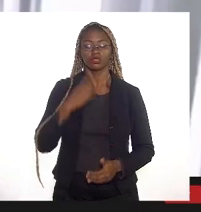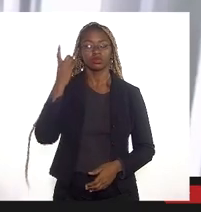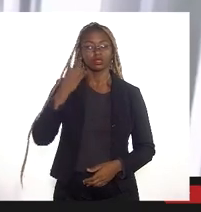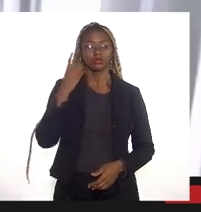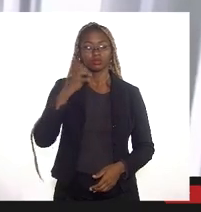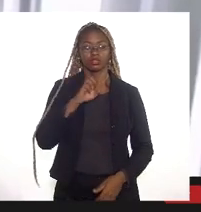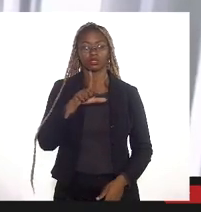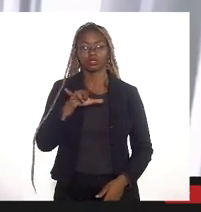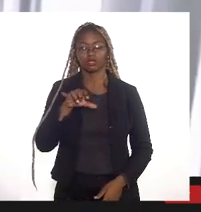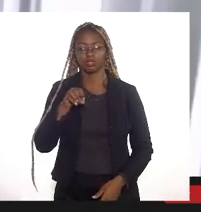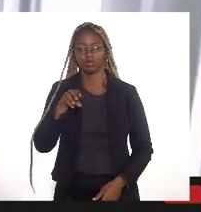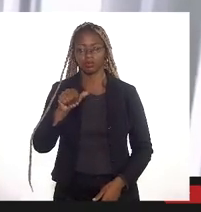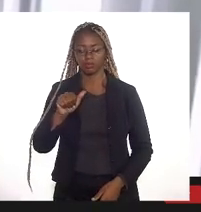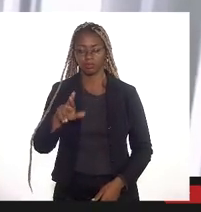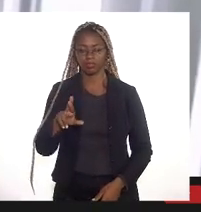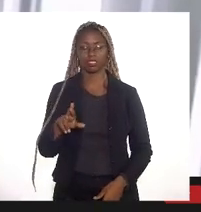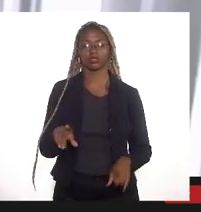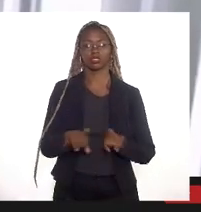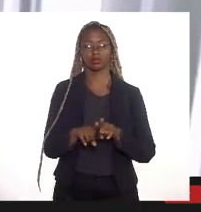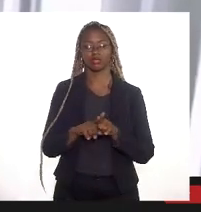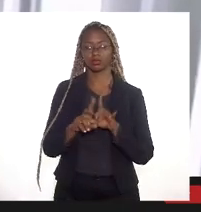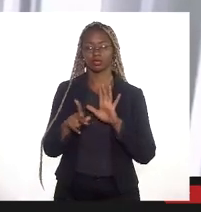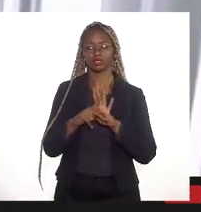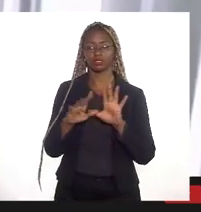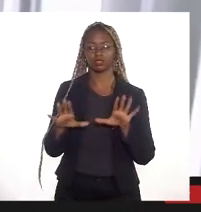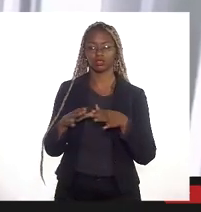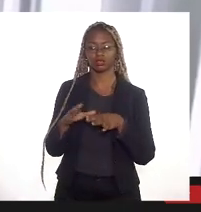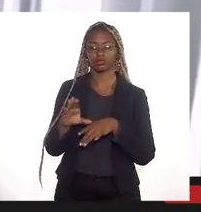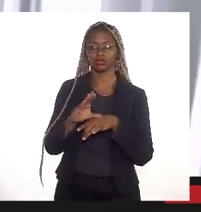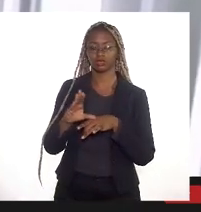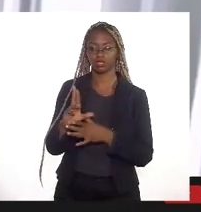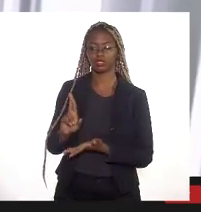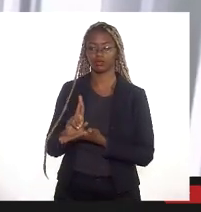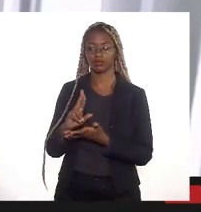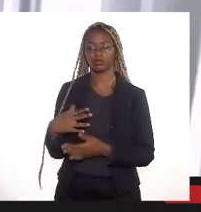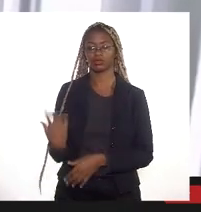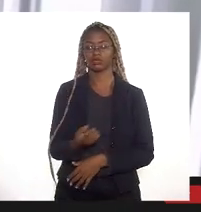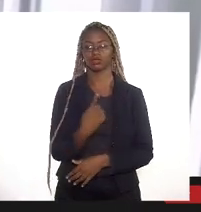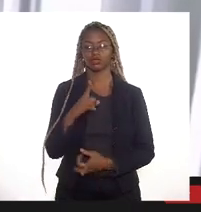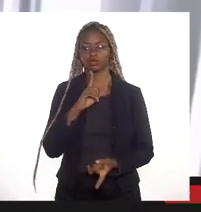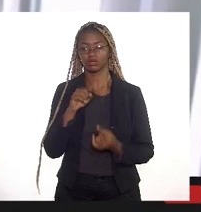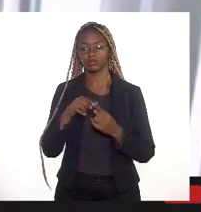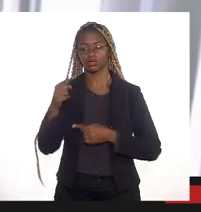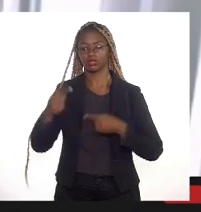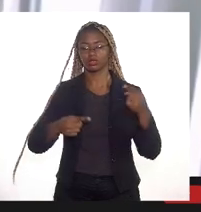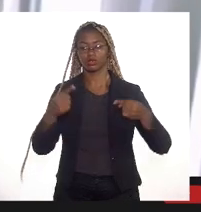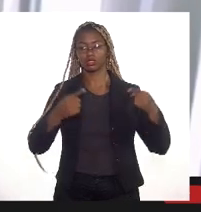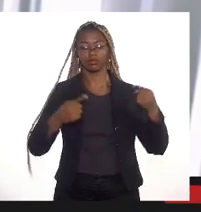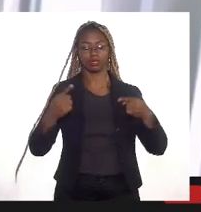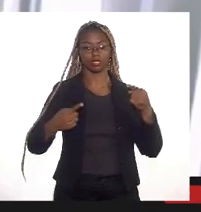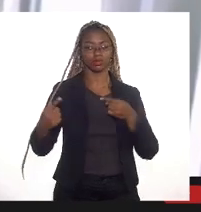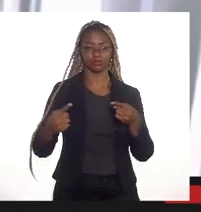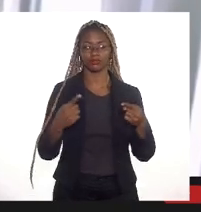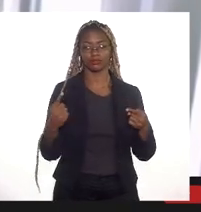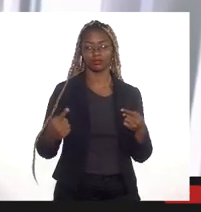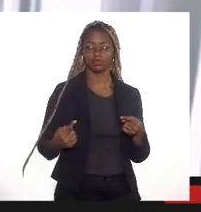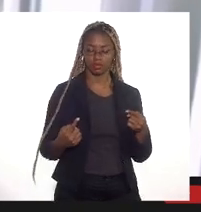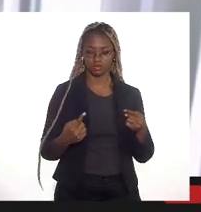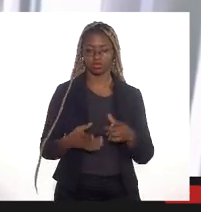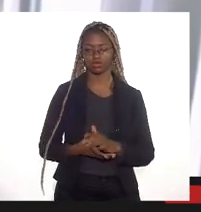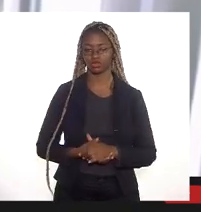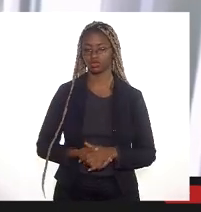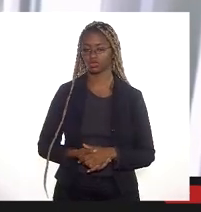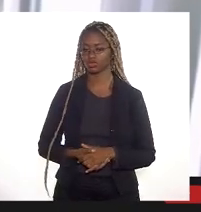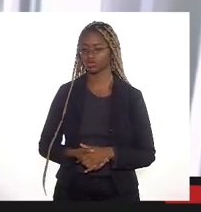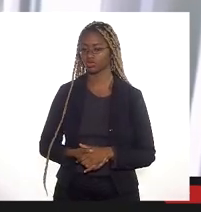Eleomar Coelho membro da nossa comissão e referência para nós no que diz respeito ao debate sobre políticas urbanas e sobre a região